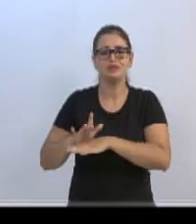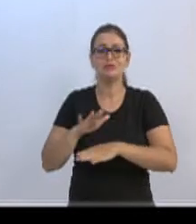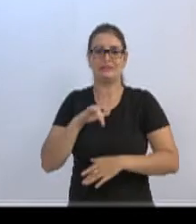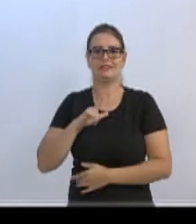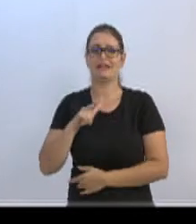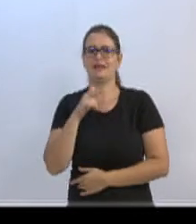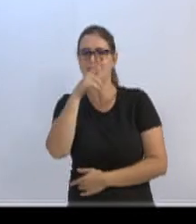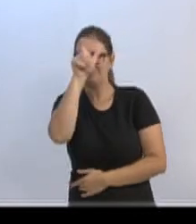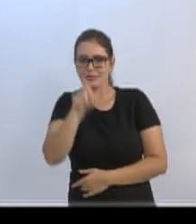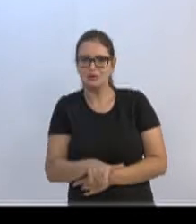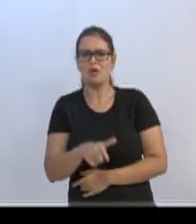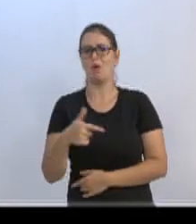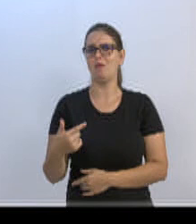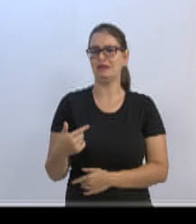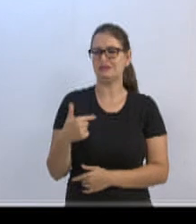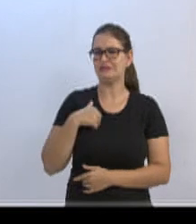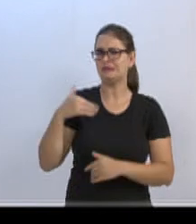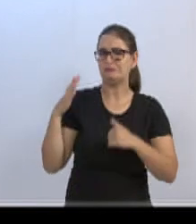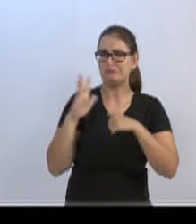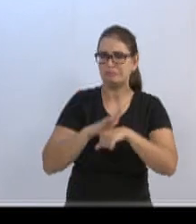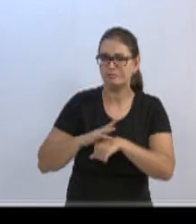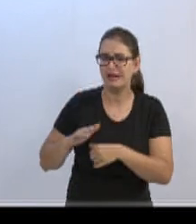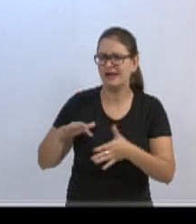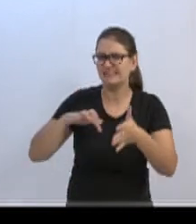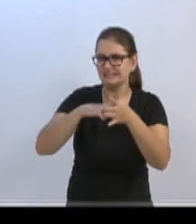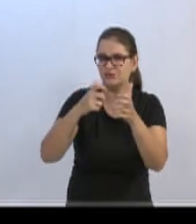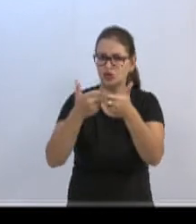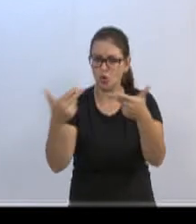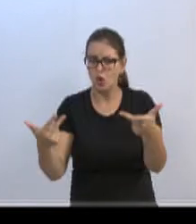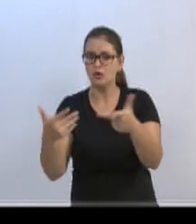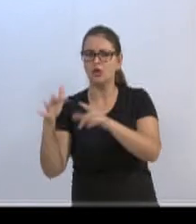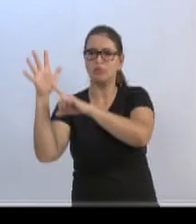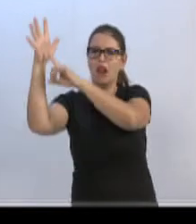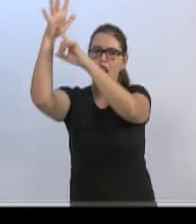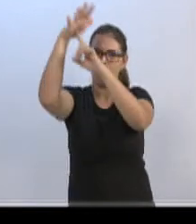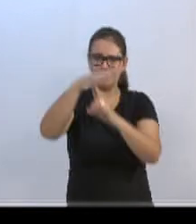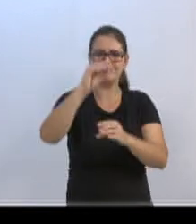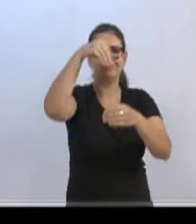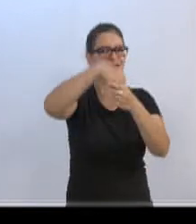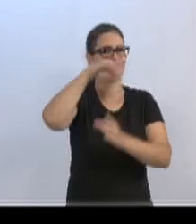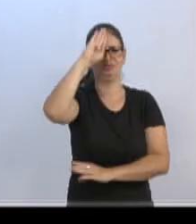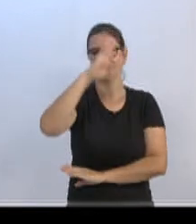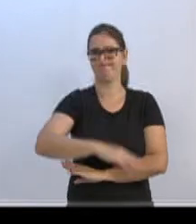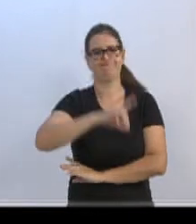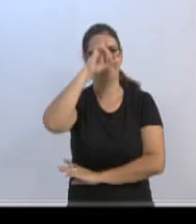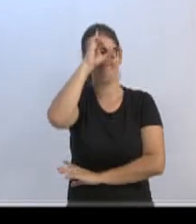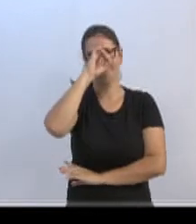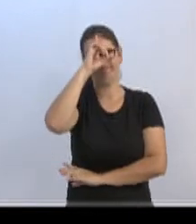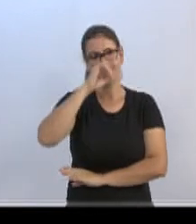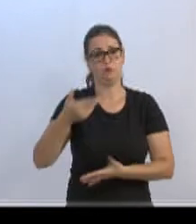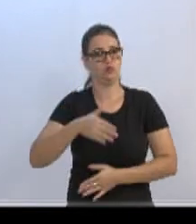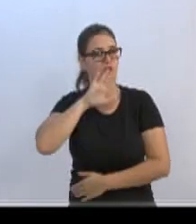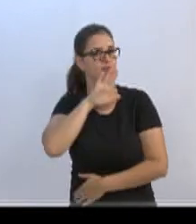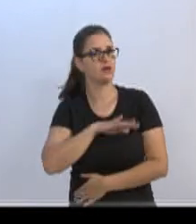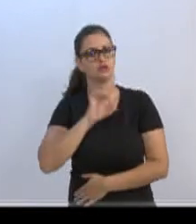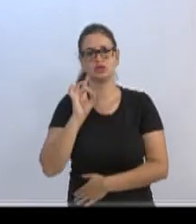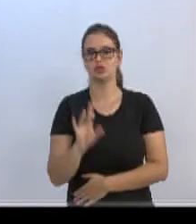vítimas de acidente mais próximas do pronto-atendimento. Ou seja, direto no pronto-socorro. Será isso nessa tarde. Uma muito boa tarde a todos. E aí